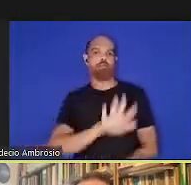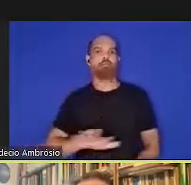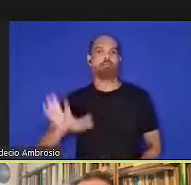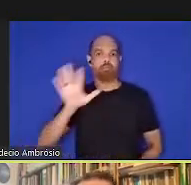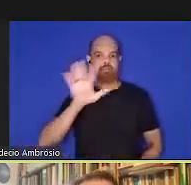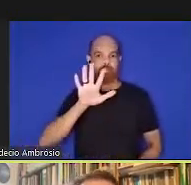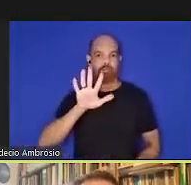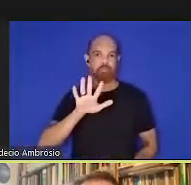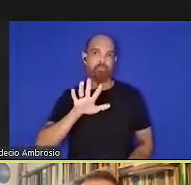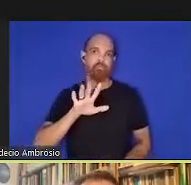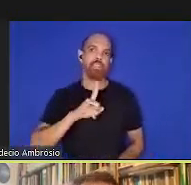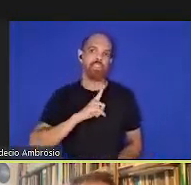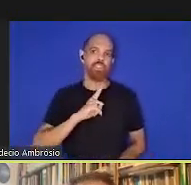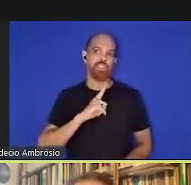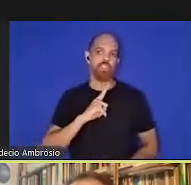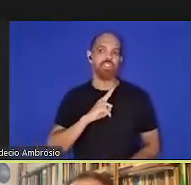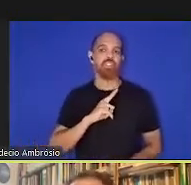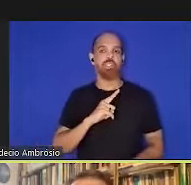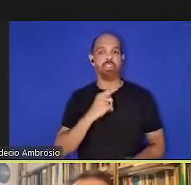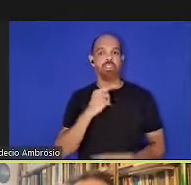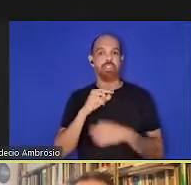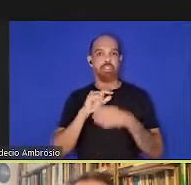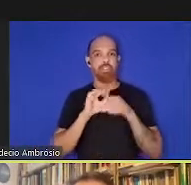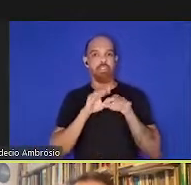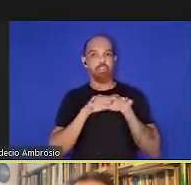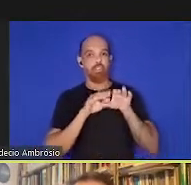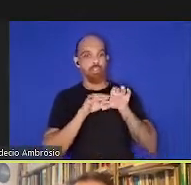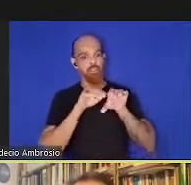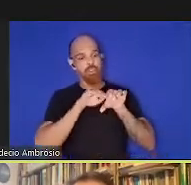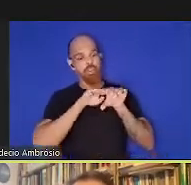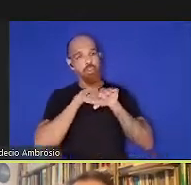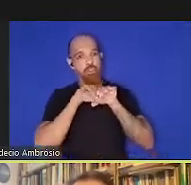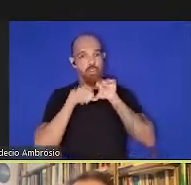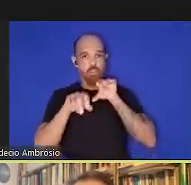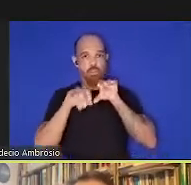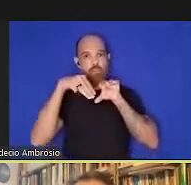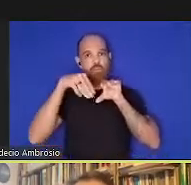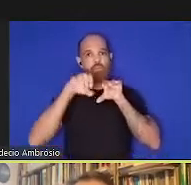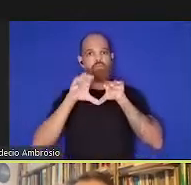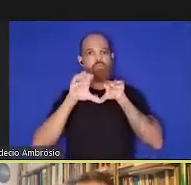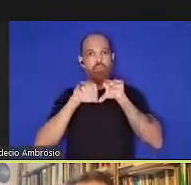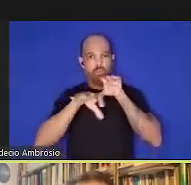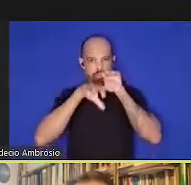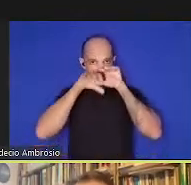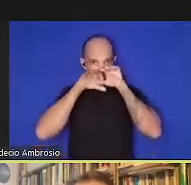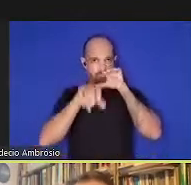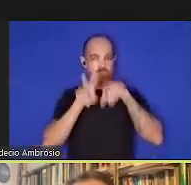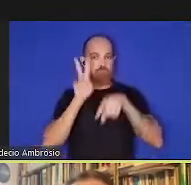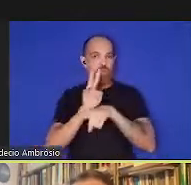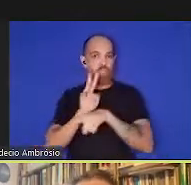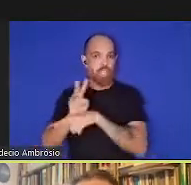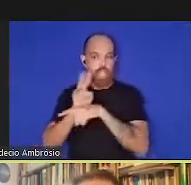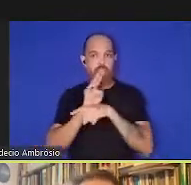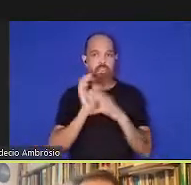Você tem muco e surfactantes que te protegem e previnem